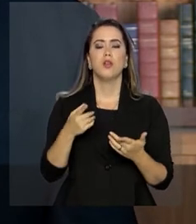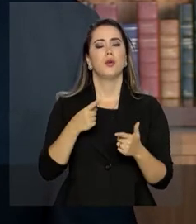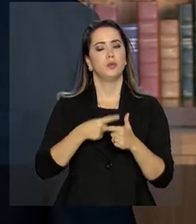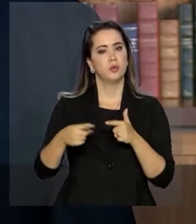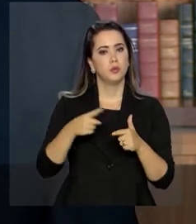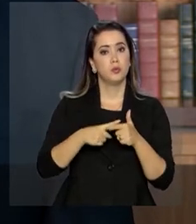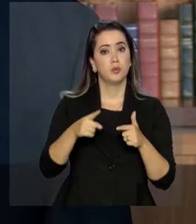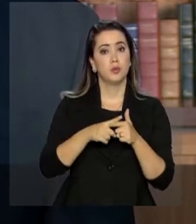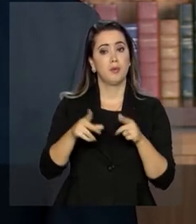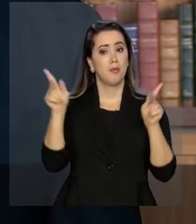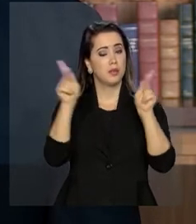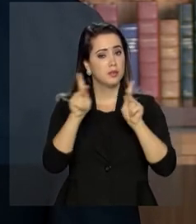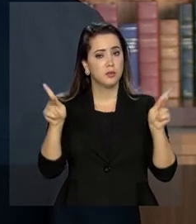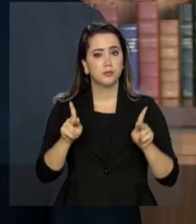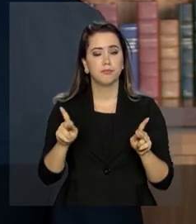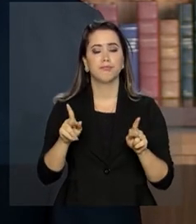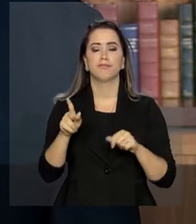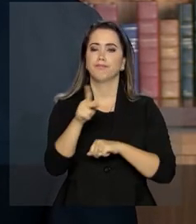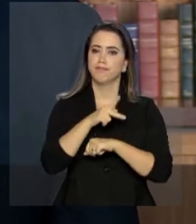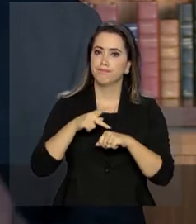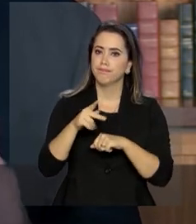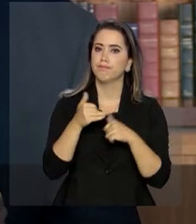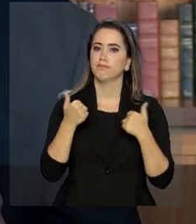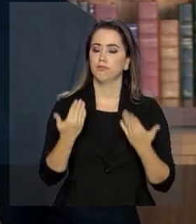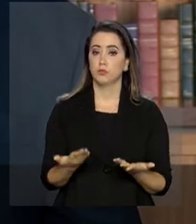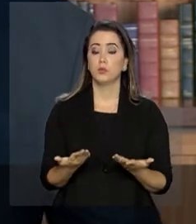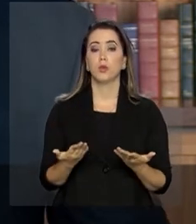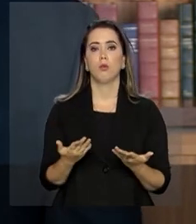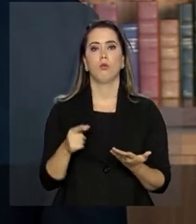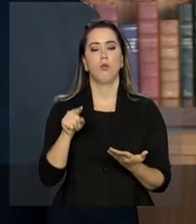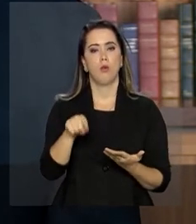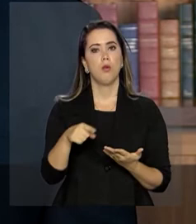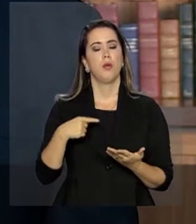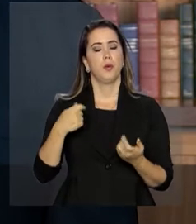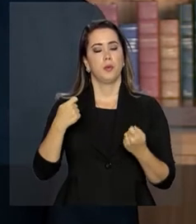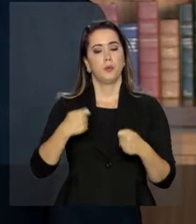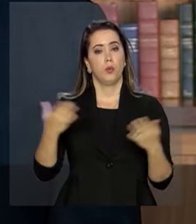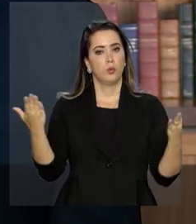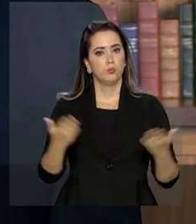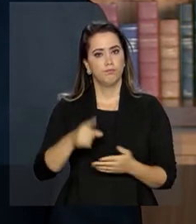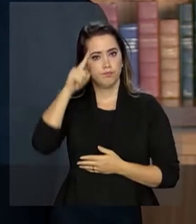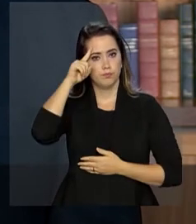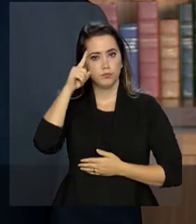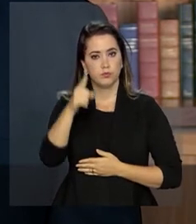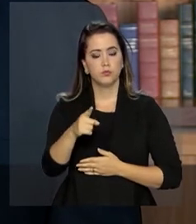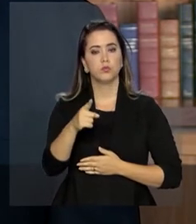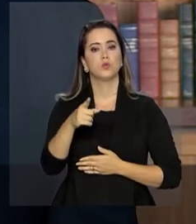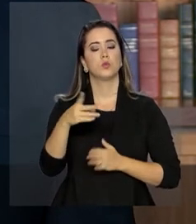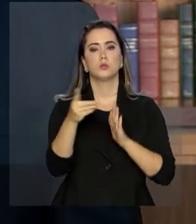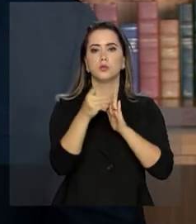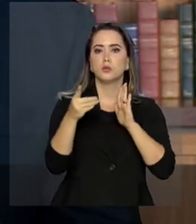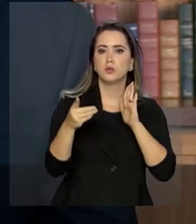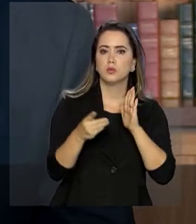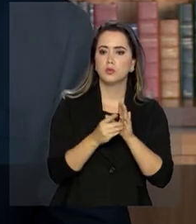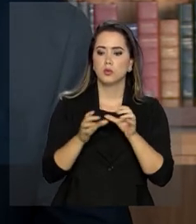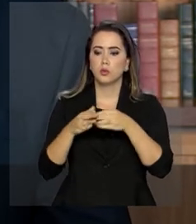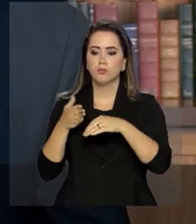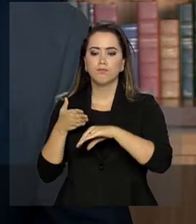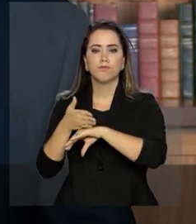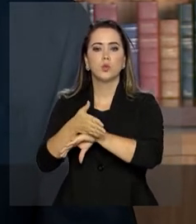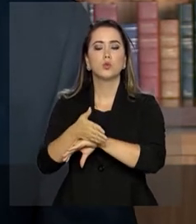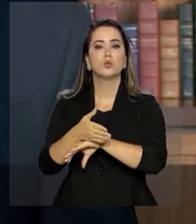ameaça a tranquilidade do nosso povo. Por isso, decretei hoje intervenção federal na segurança